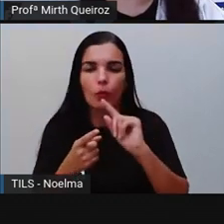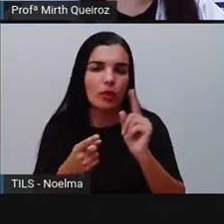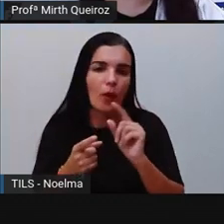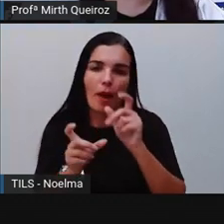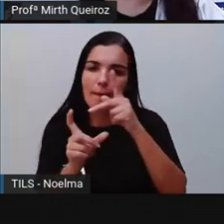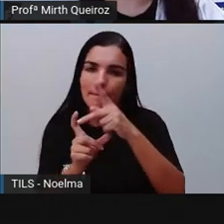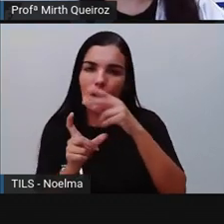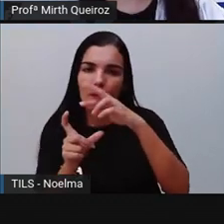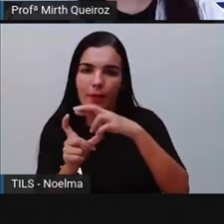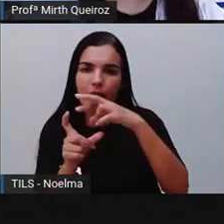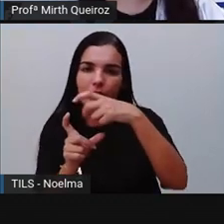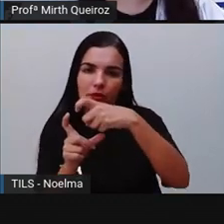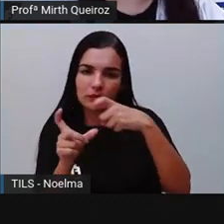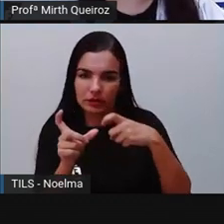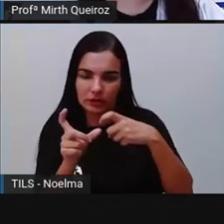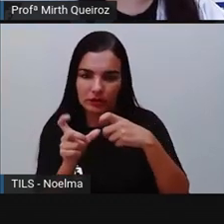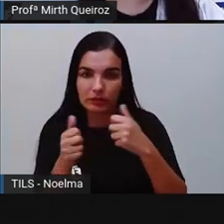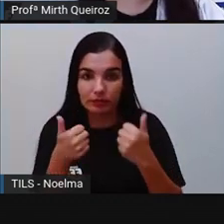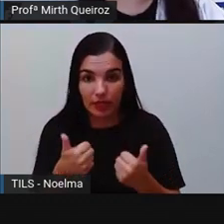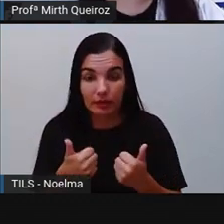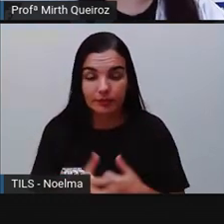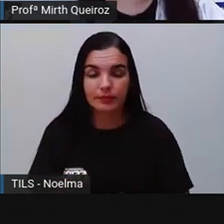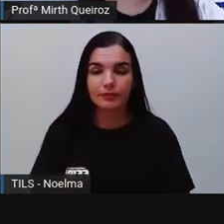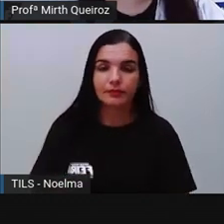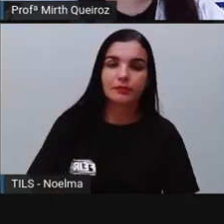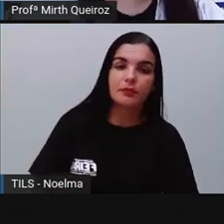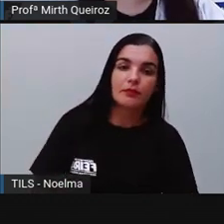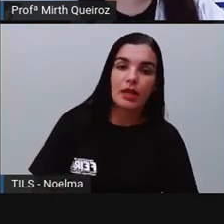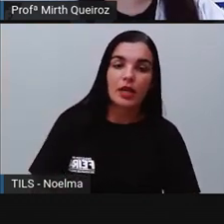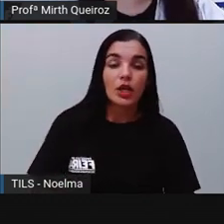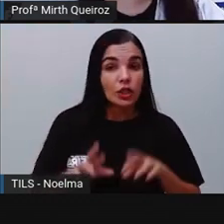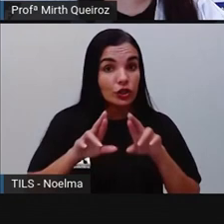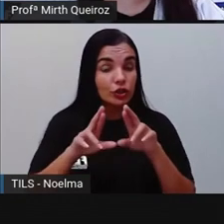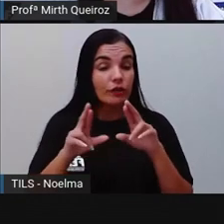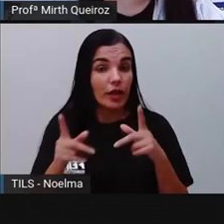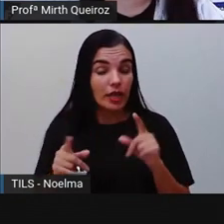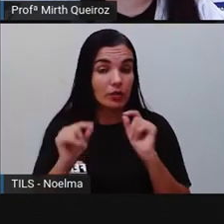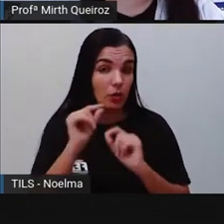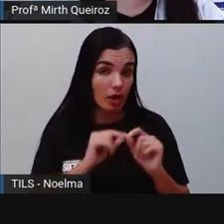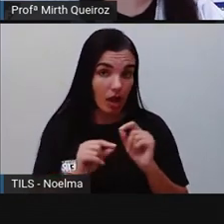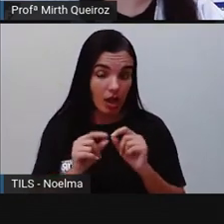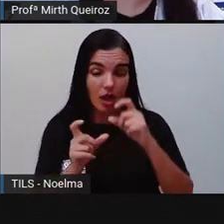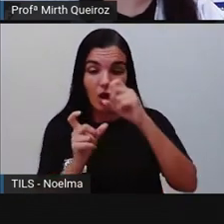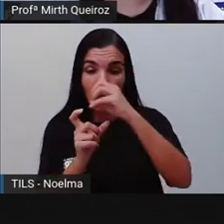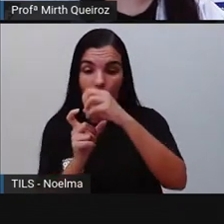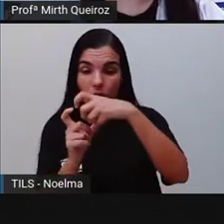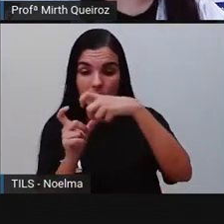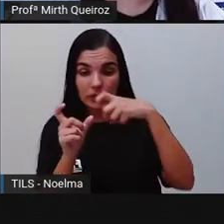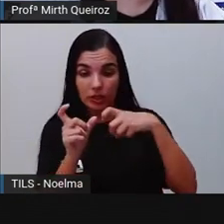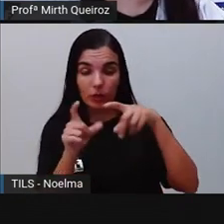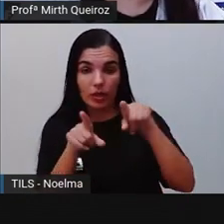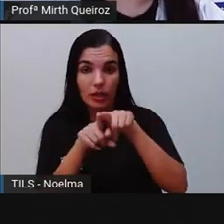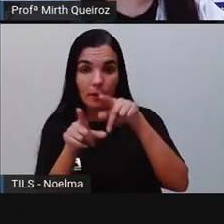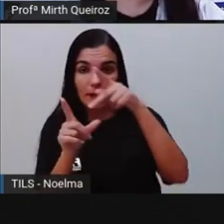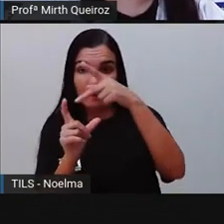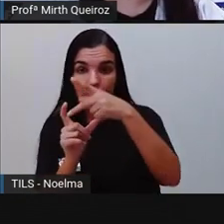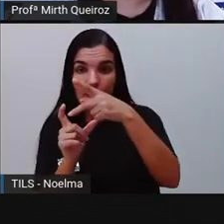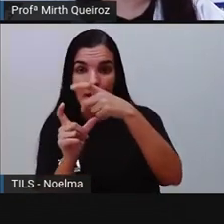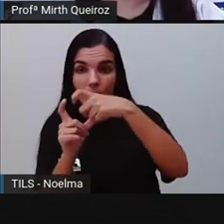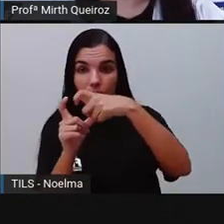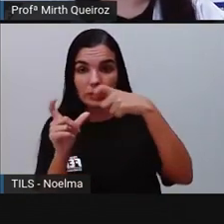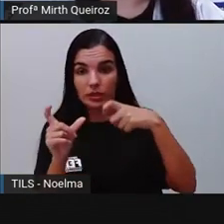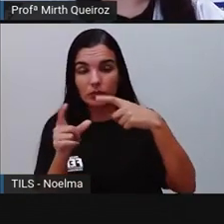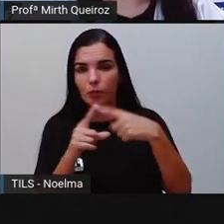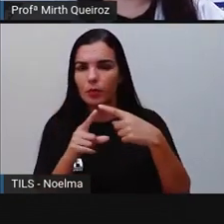proparoxítona. Diferente de palavras oxítonas e paroxítonas, que nem sempre elas vão ser acentuadas, certo?